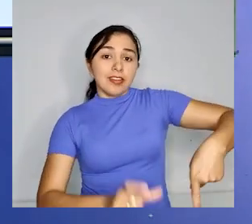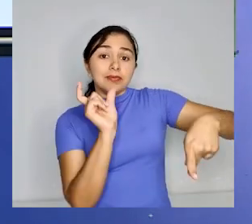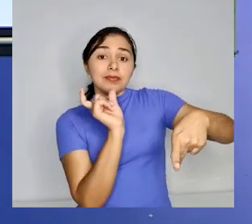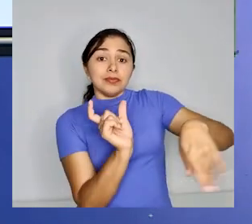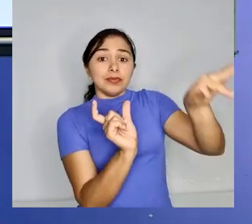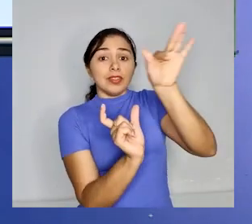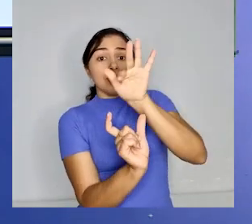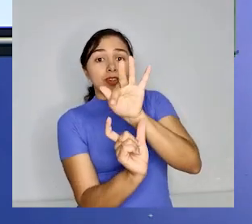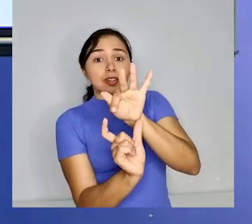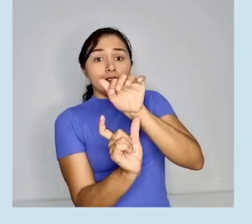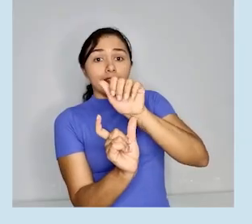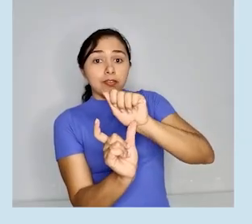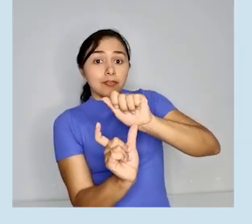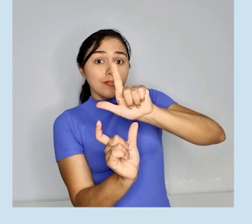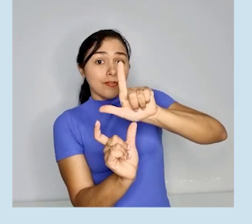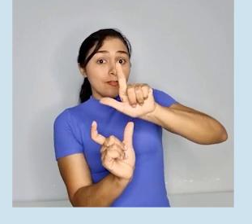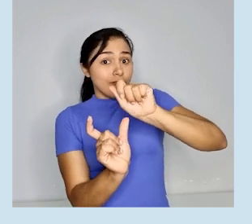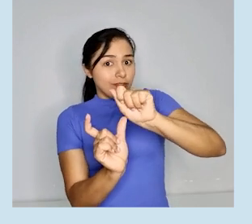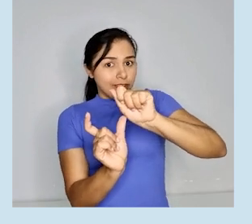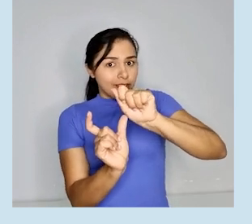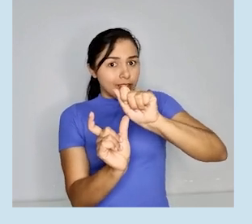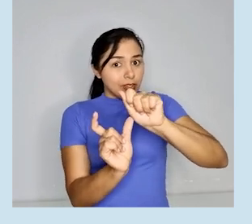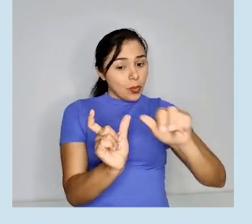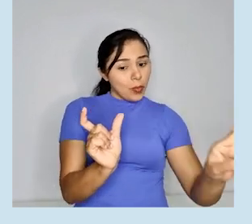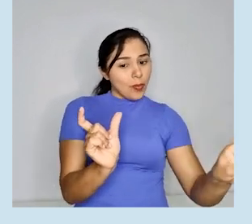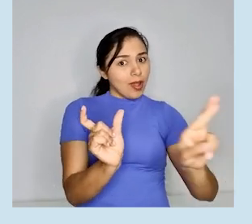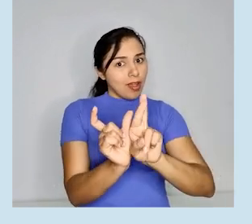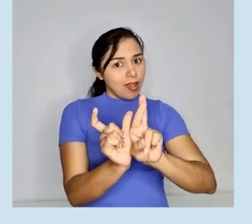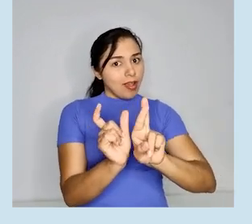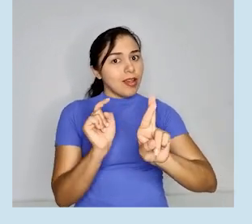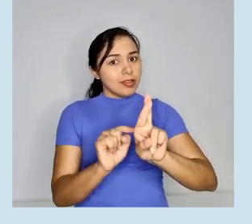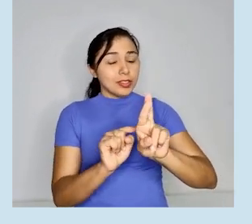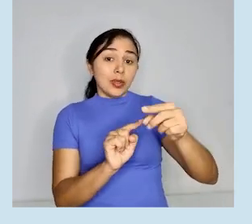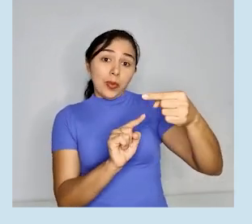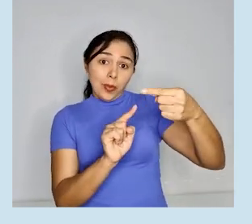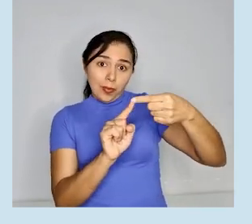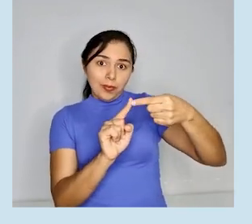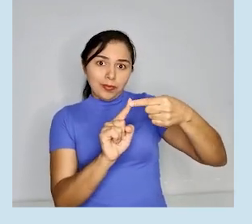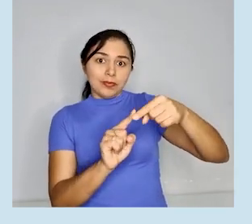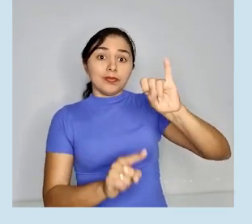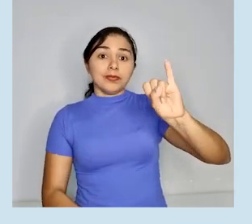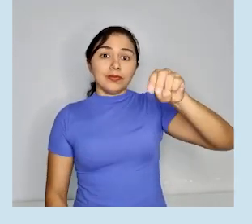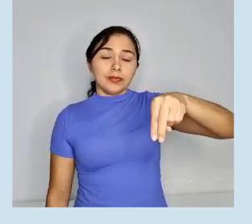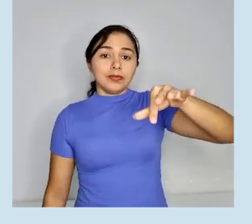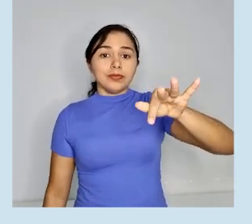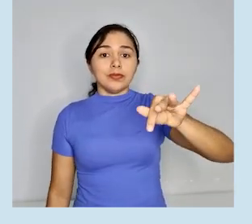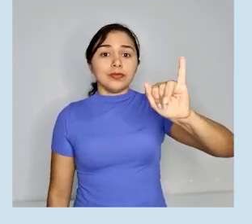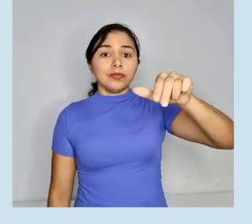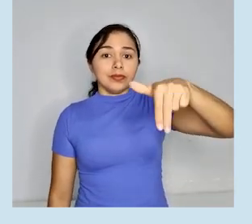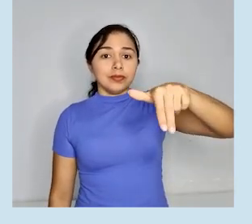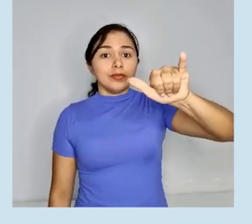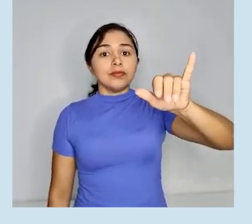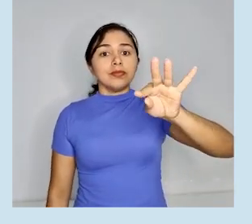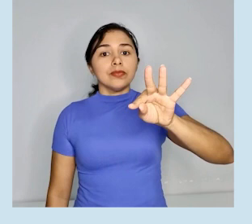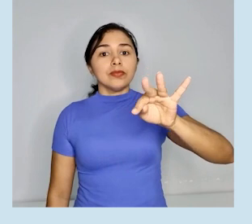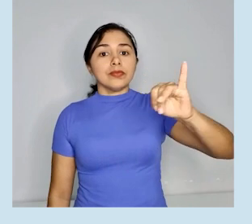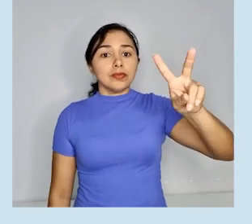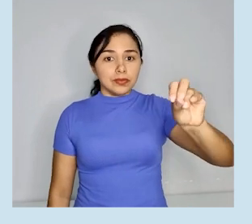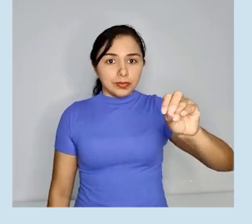verbo nominal indicativo de infinitivo. Em falando, temos aí NDO,